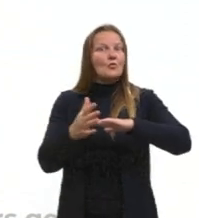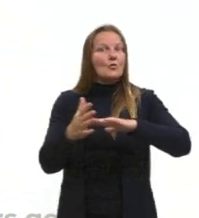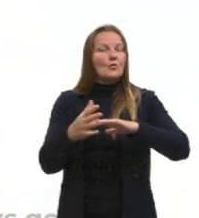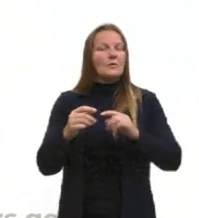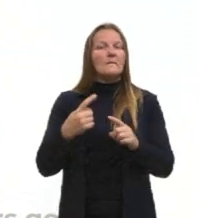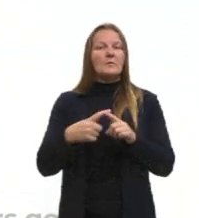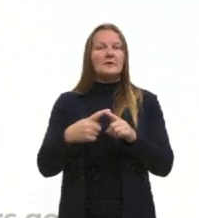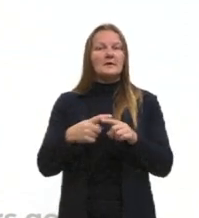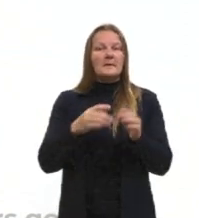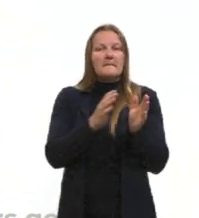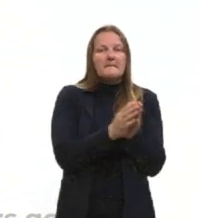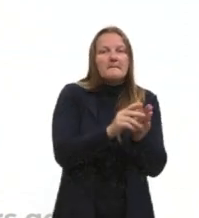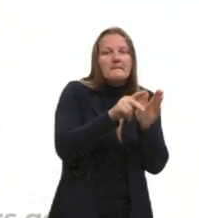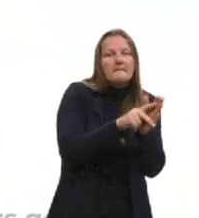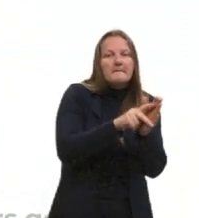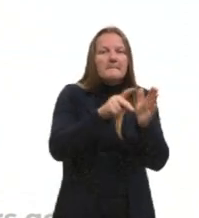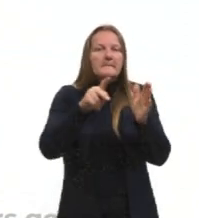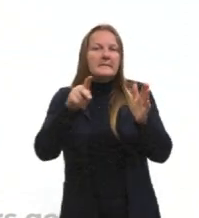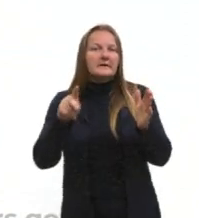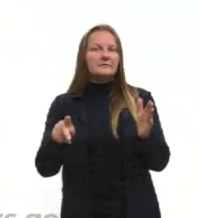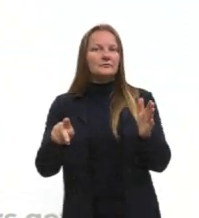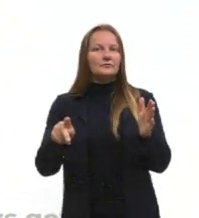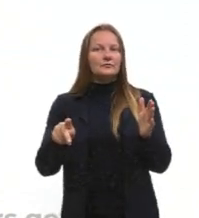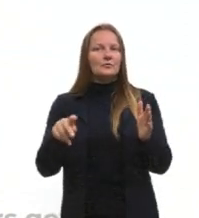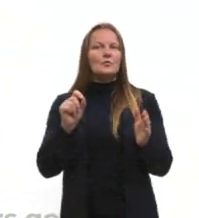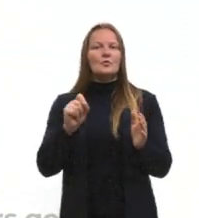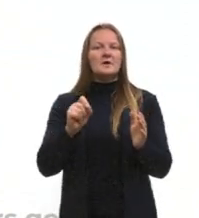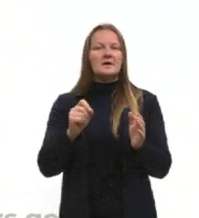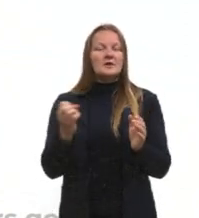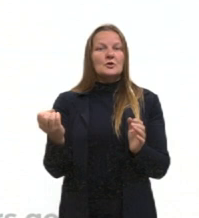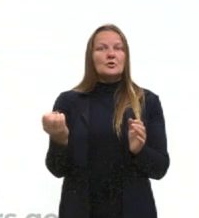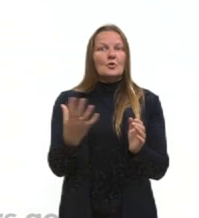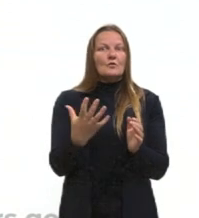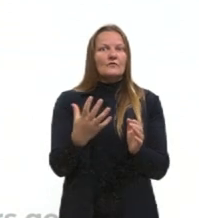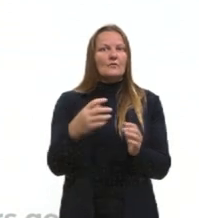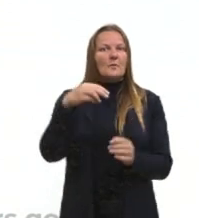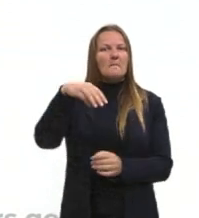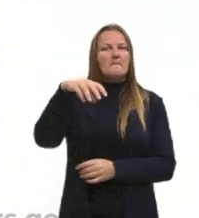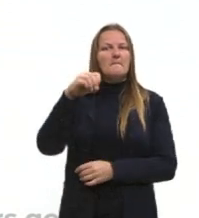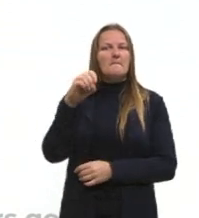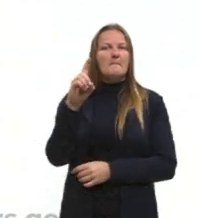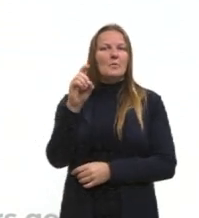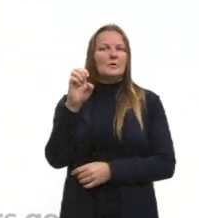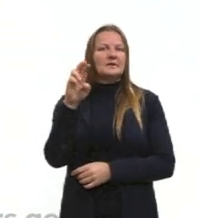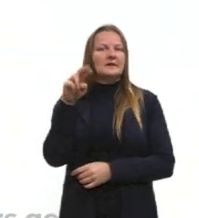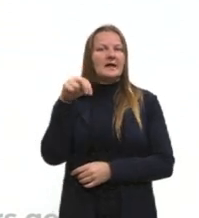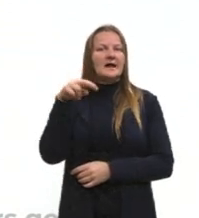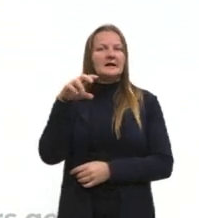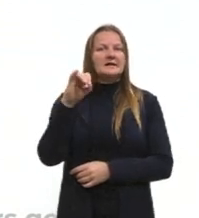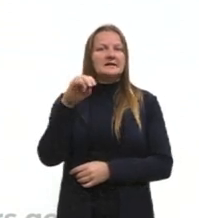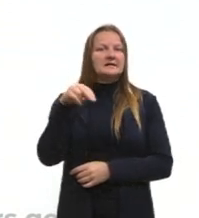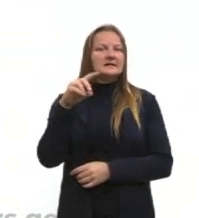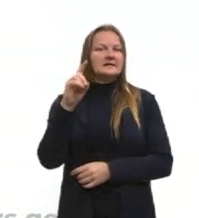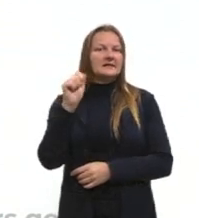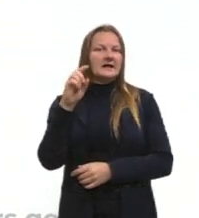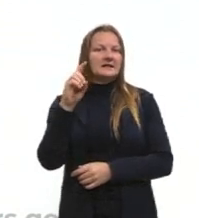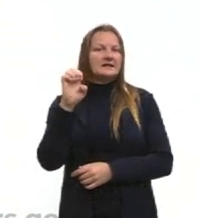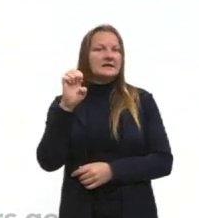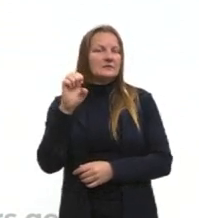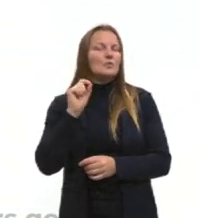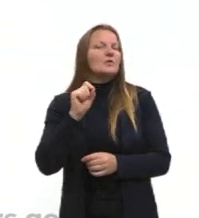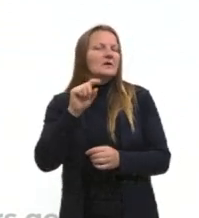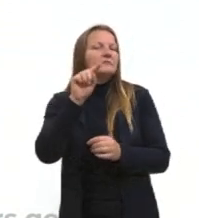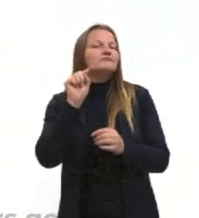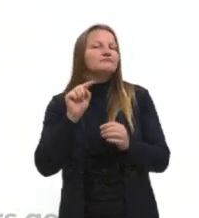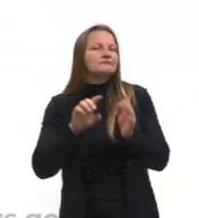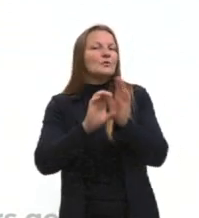período de tempo. Mas você entende o que é ou o que nos referimos quando tratamos de modernidade quando a